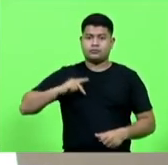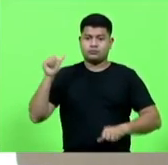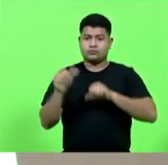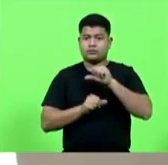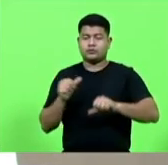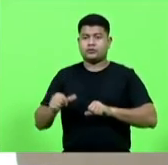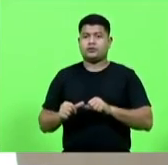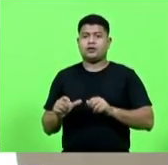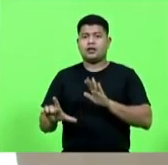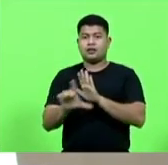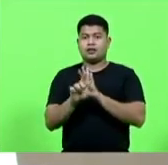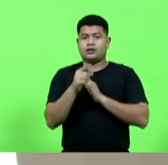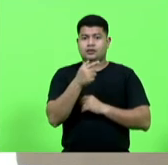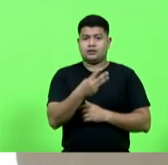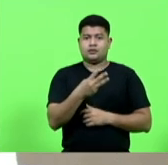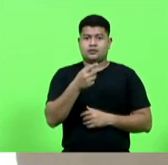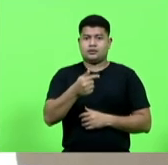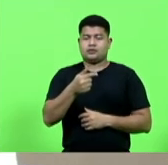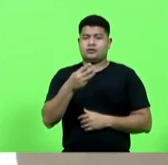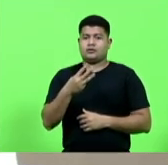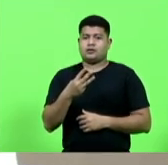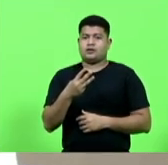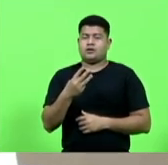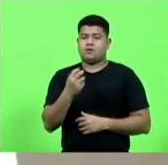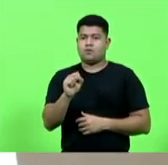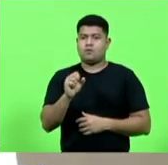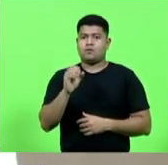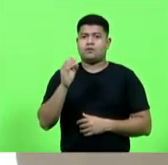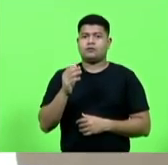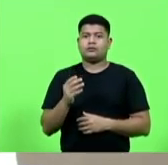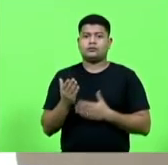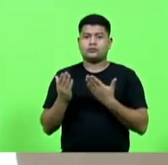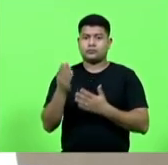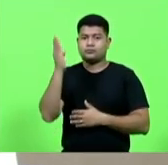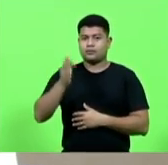da lei complementar 738 de 23 de janeiro de 2019,